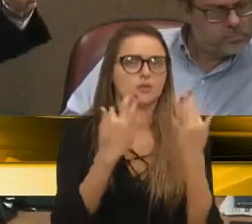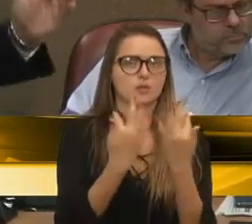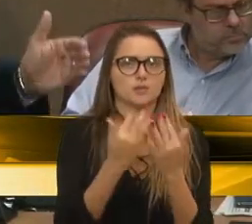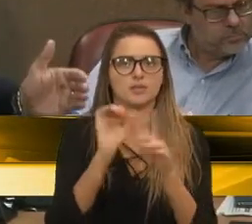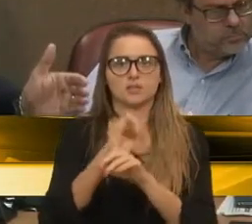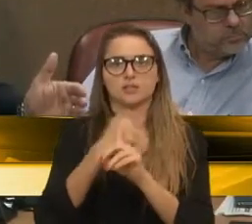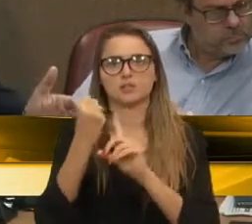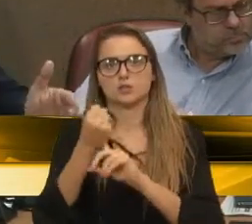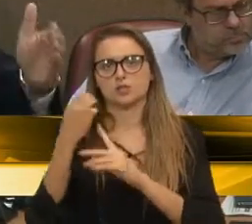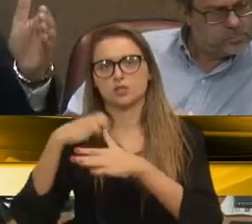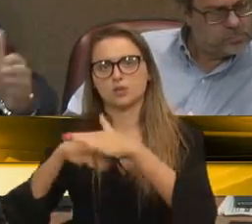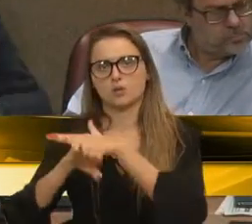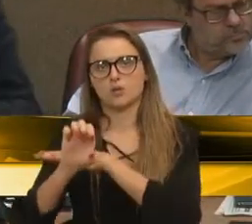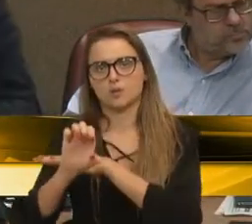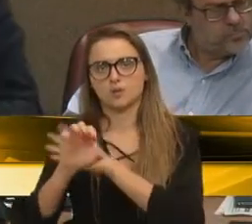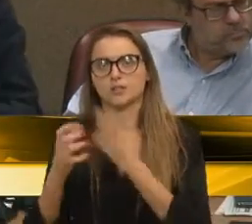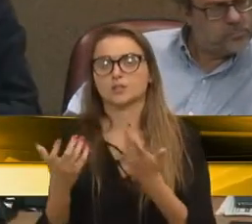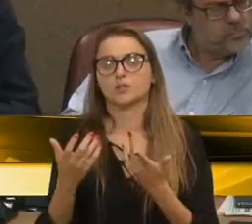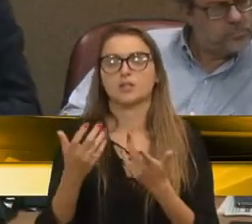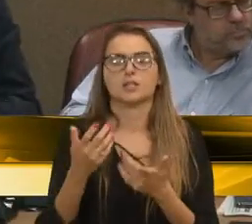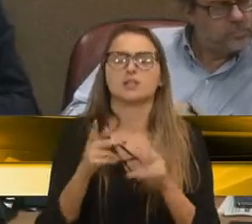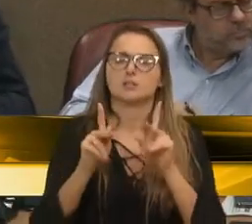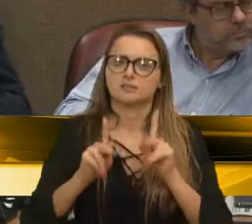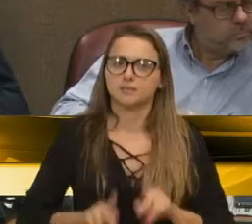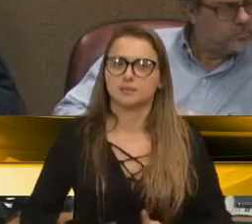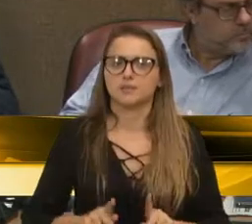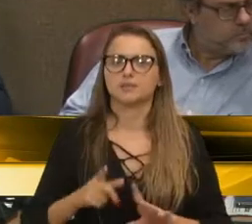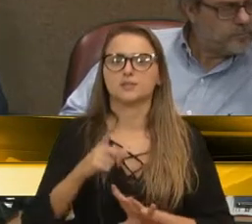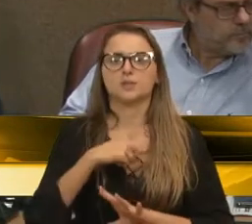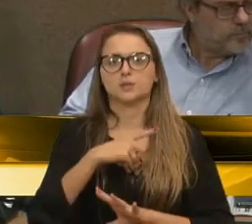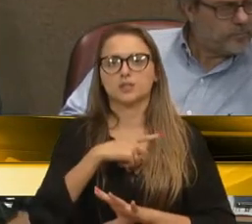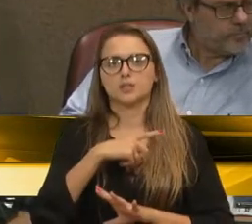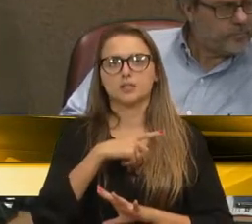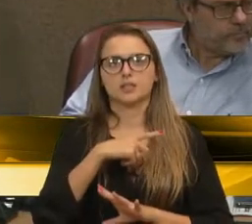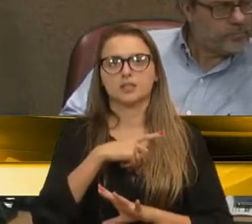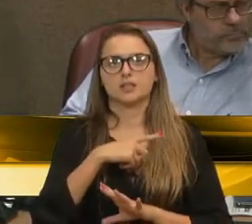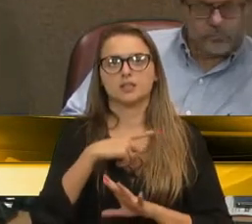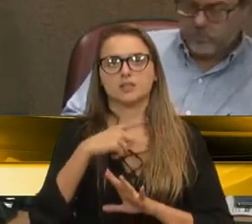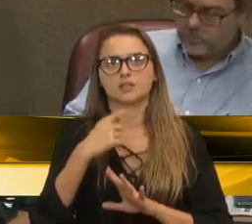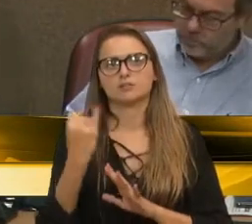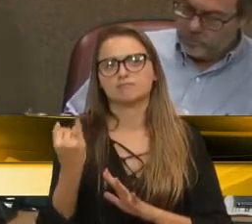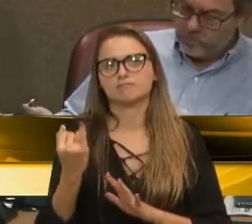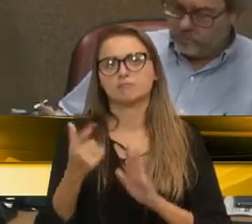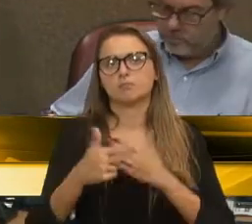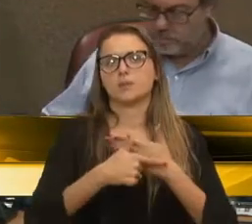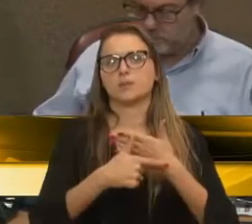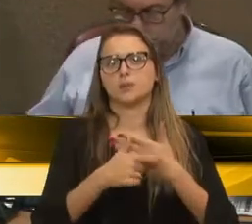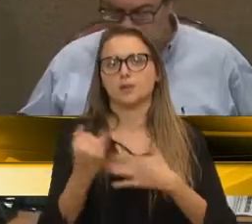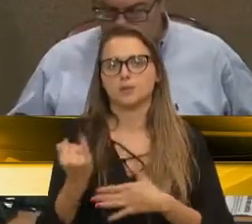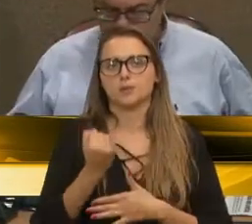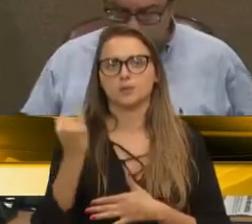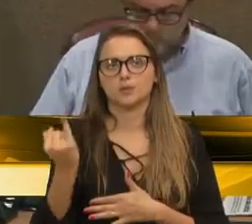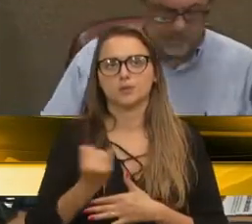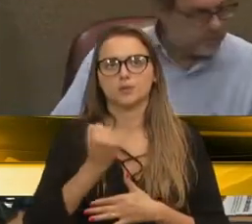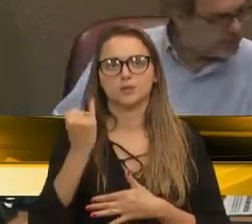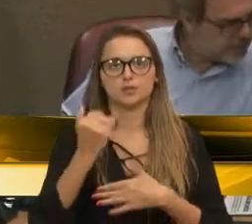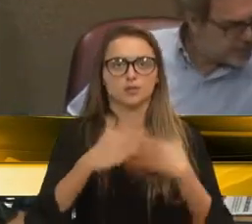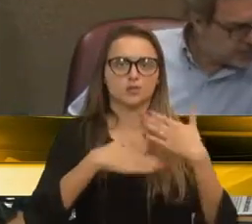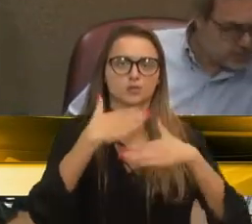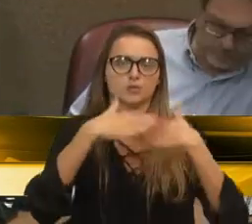empreendedora, enfim, uma pessoa que teve uma importância fundamental para o